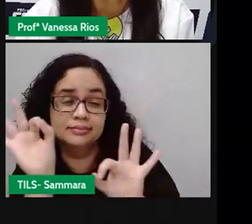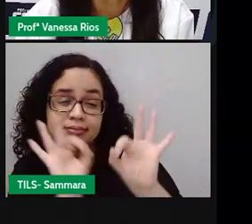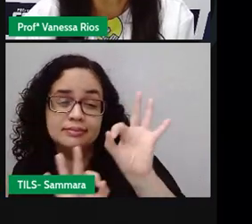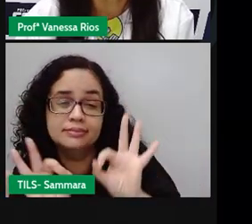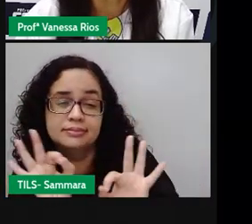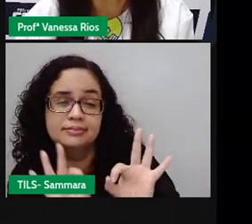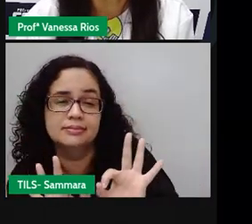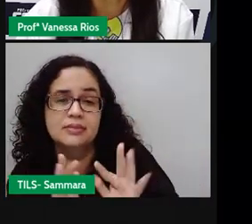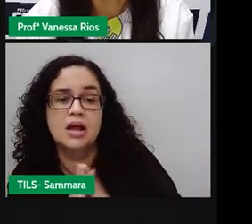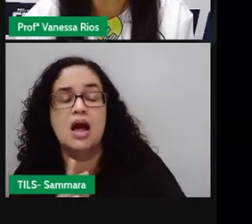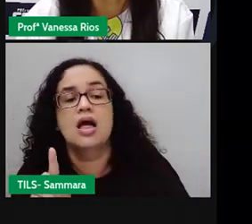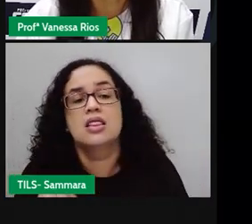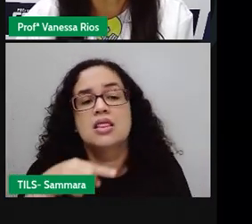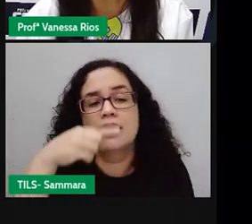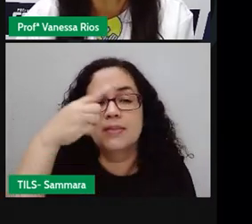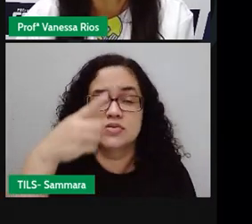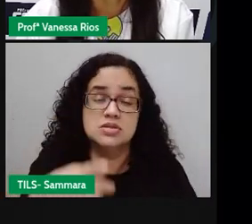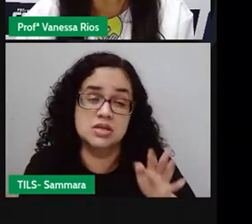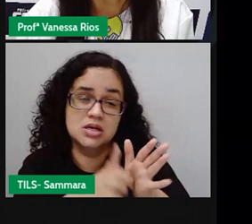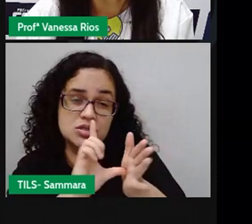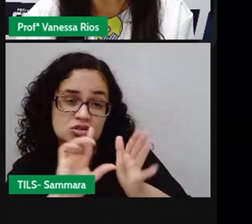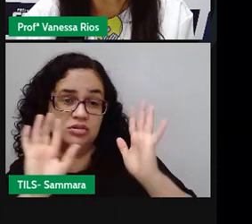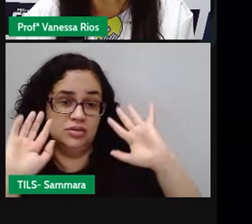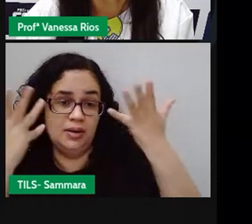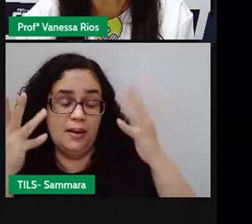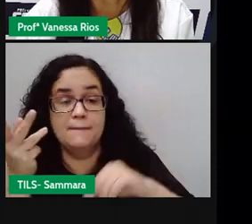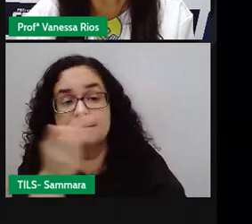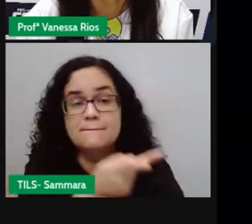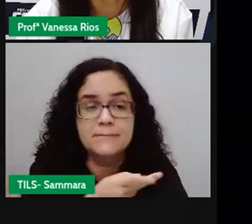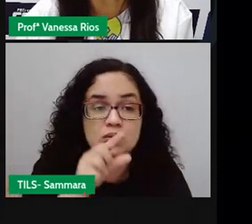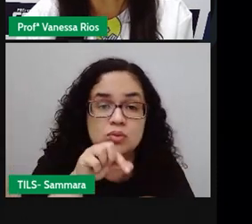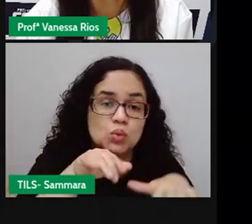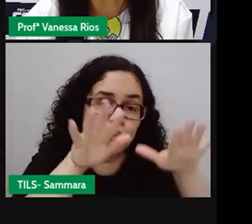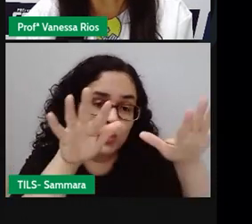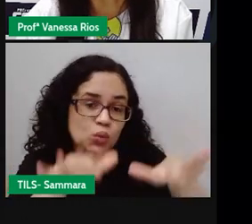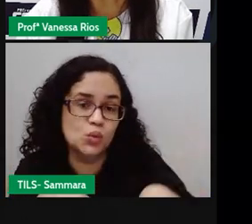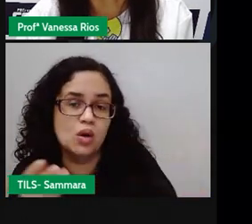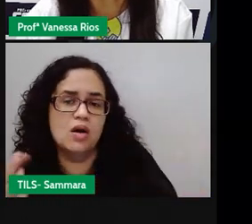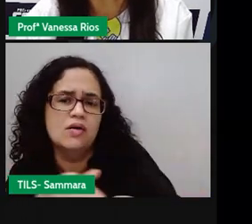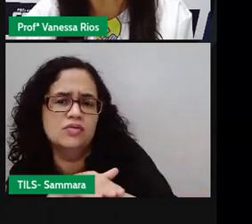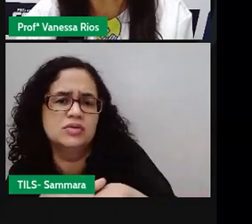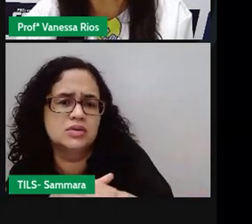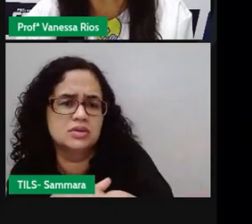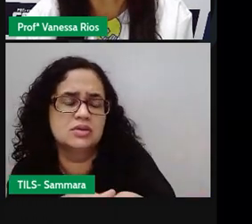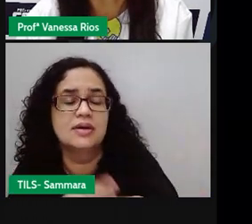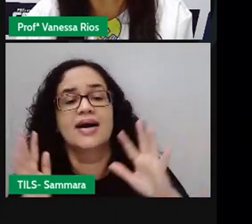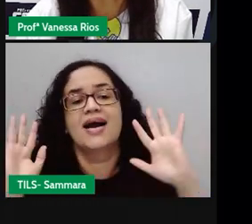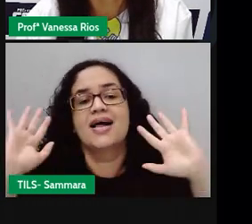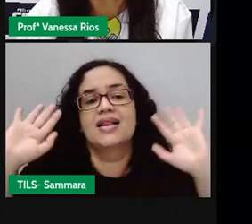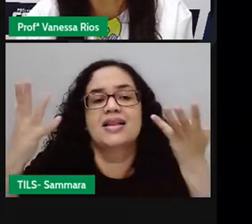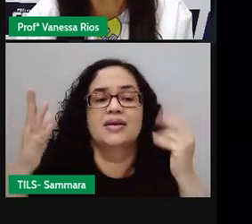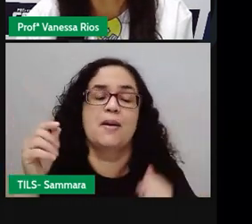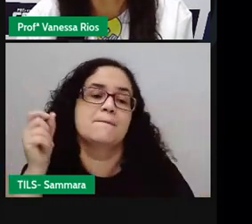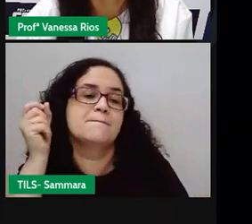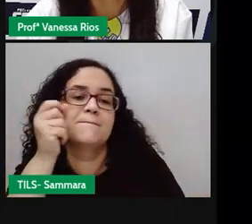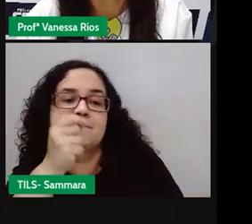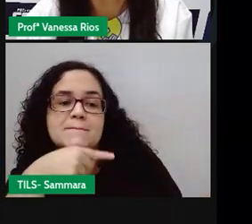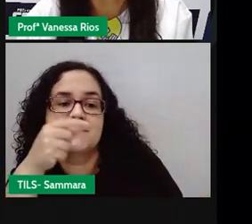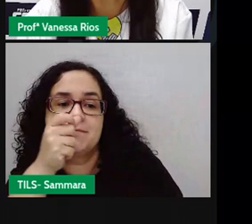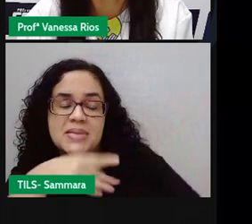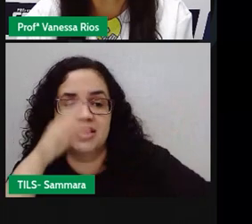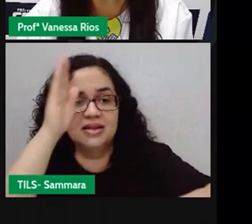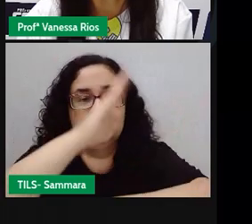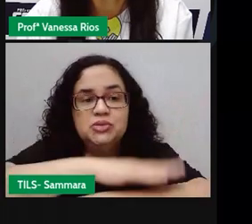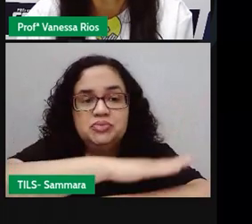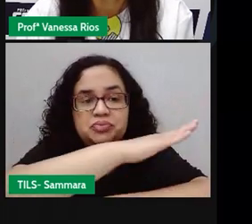Horas antes da festa, procurou o urubu. Conversaram muito e se divertiram com as piadas que o sapo